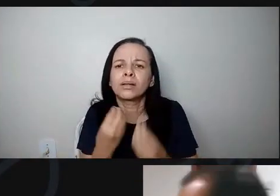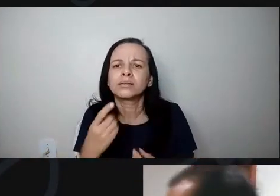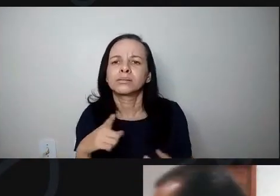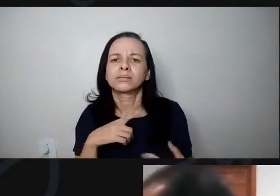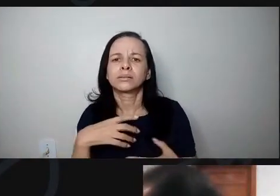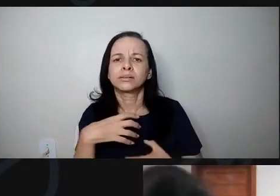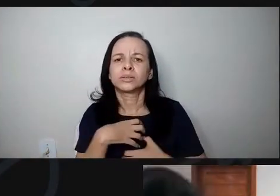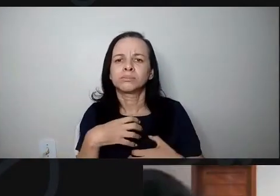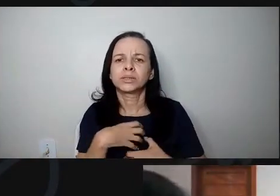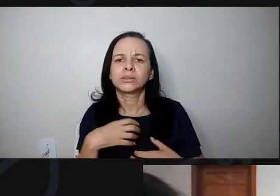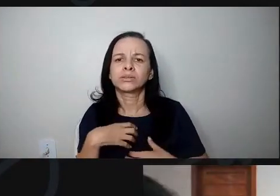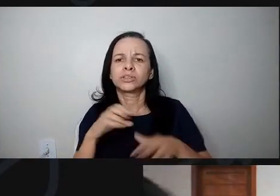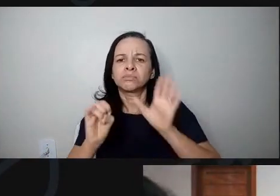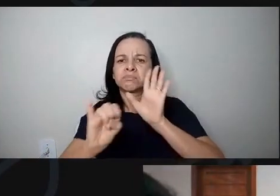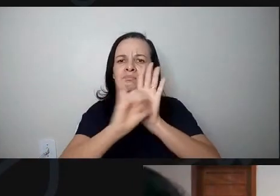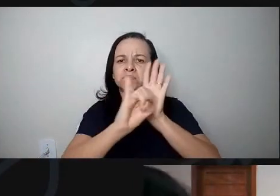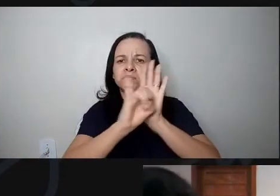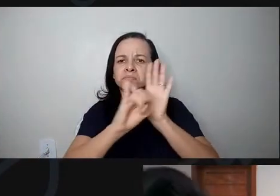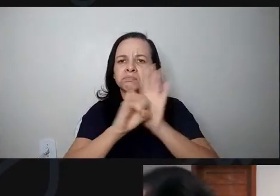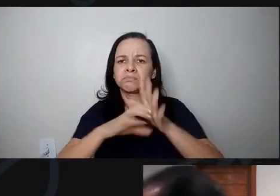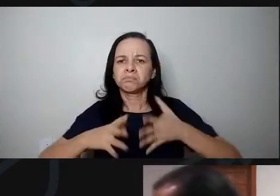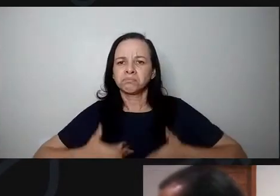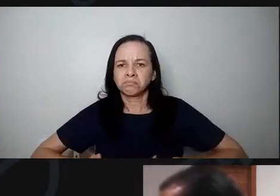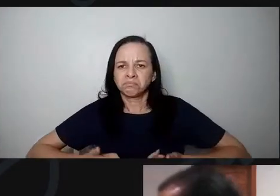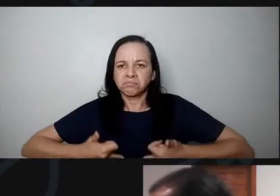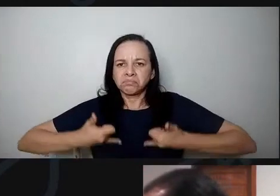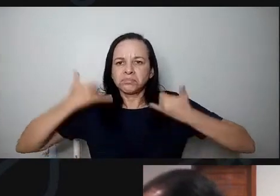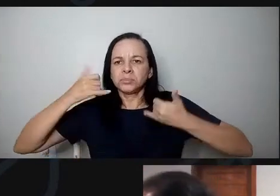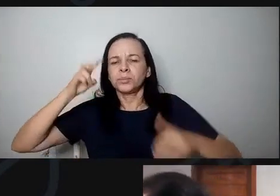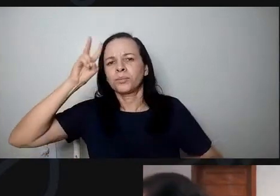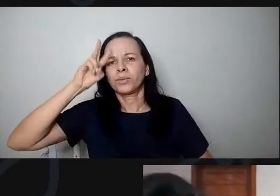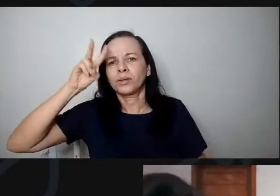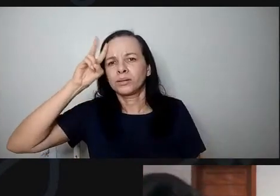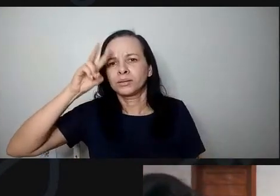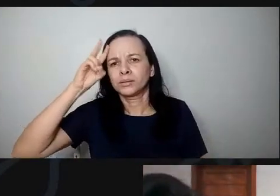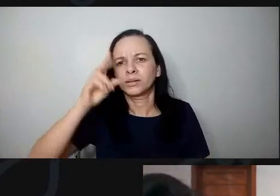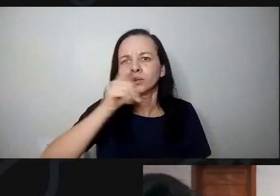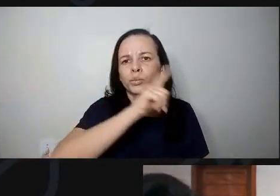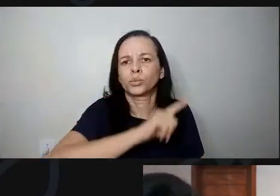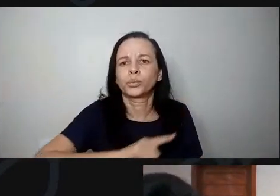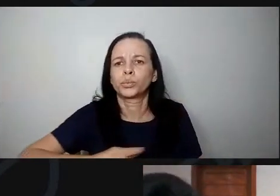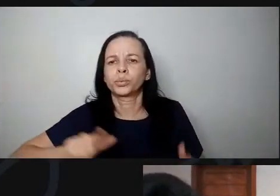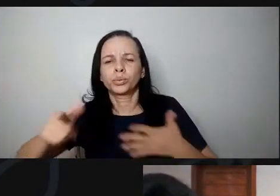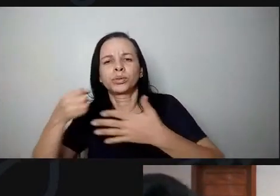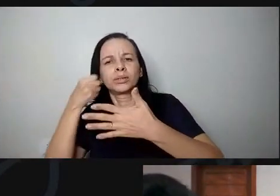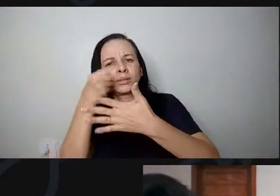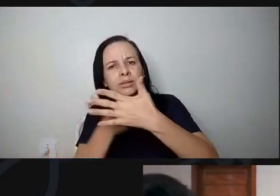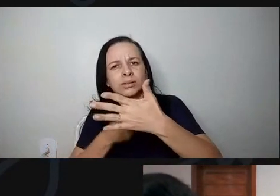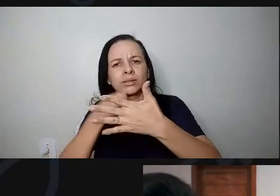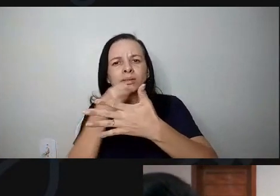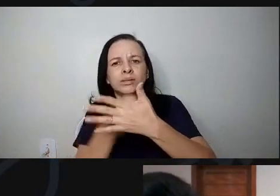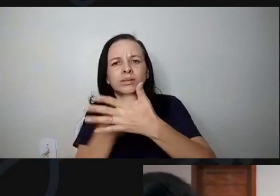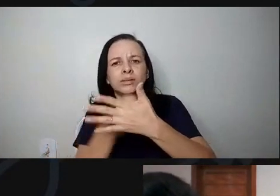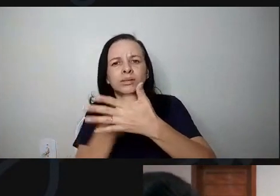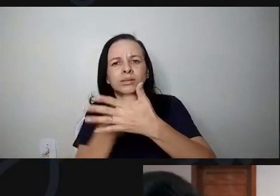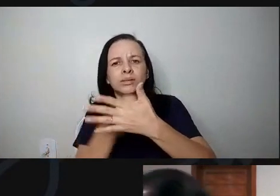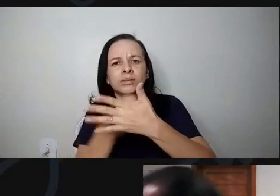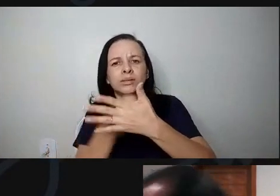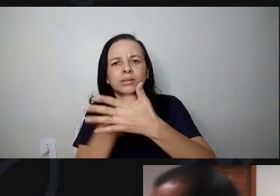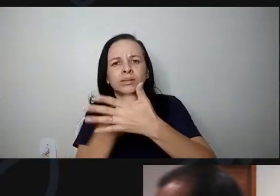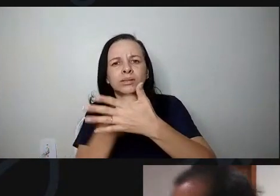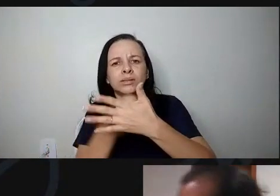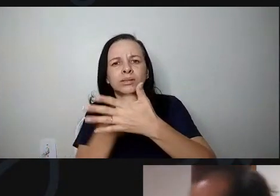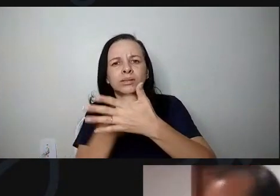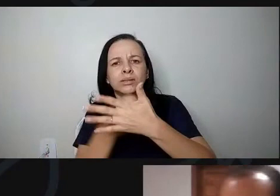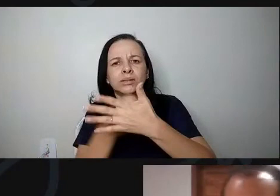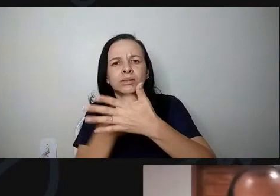Temos outras questões também, Lio colocou aqui, como as comunidades quilombolas têm implementado a educação, escolas quilombolas em